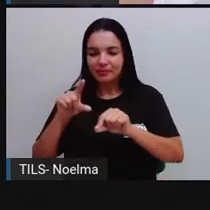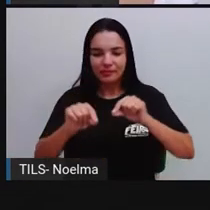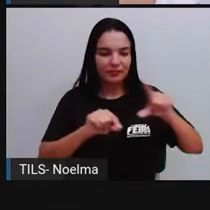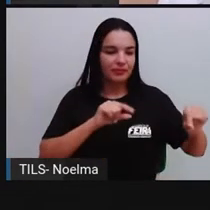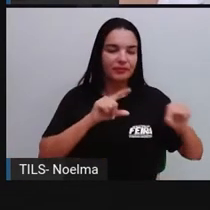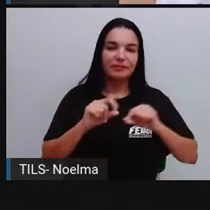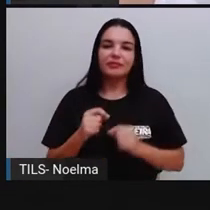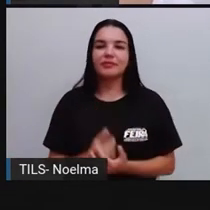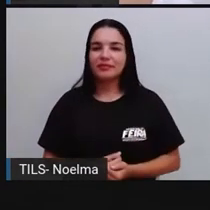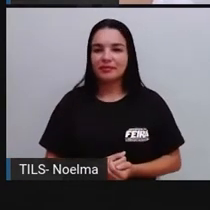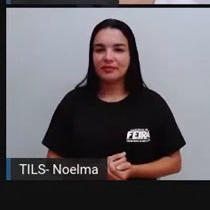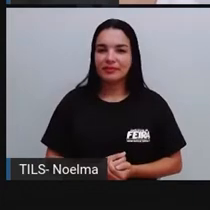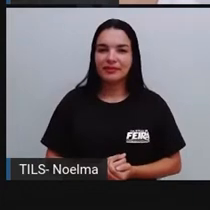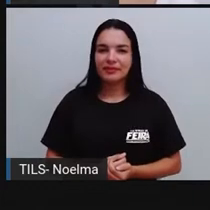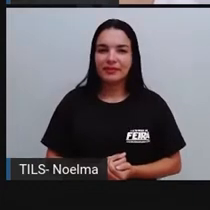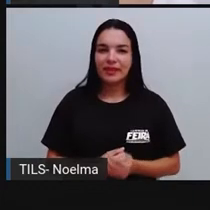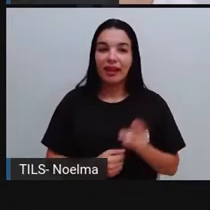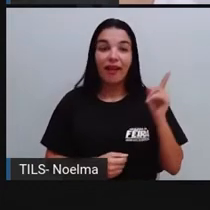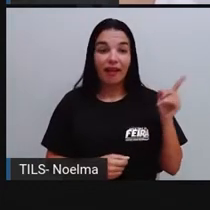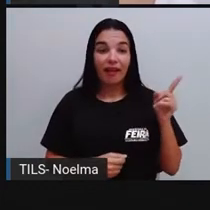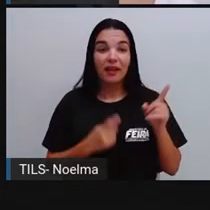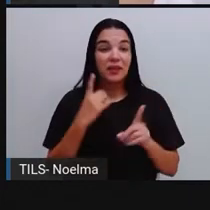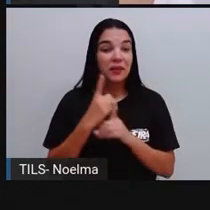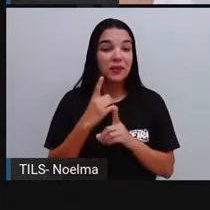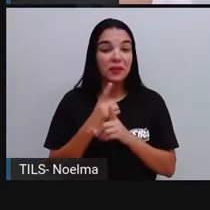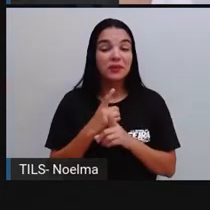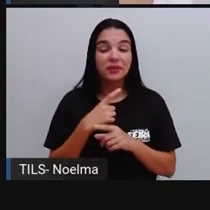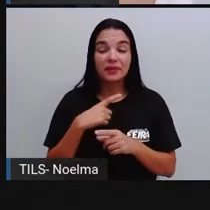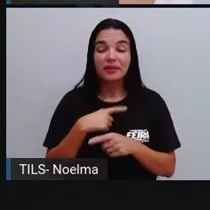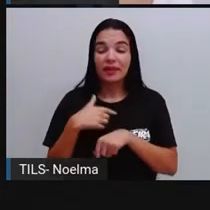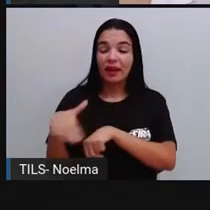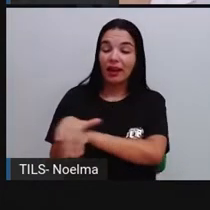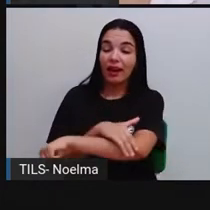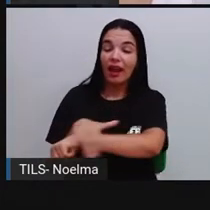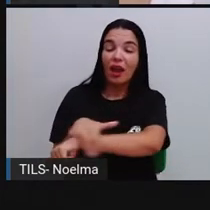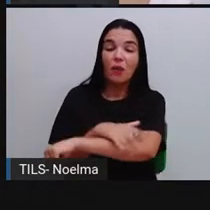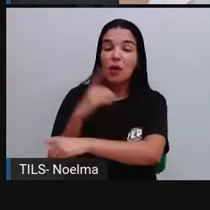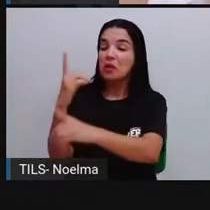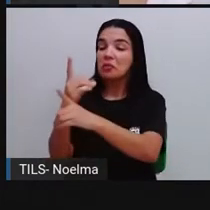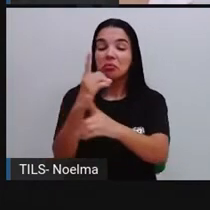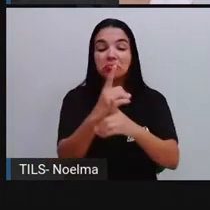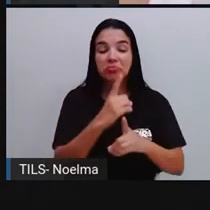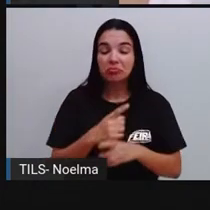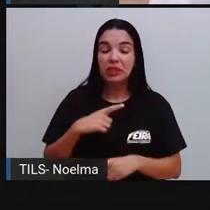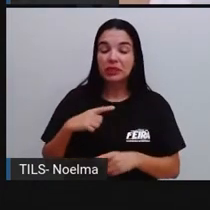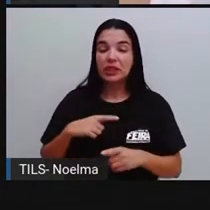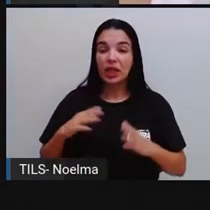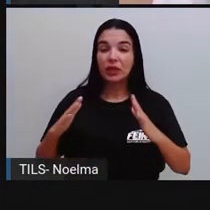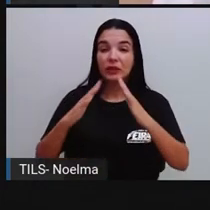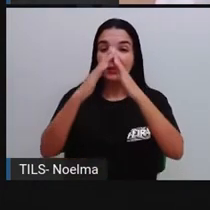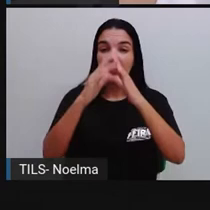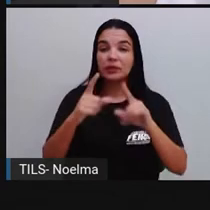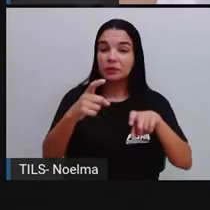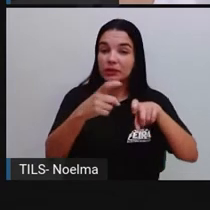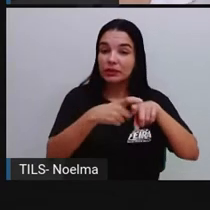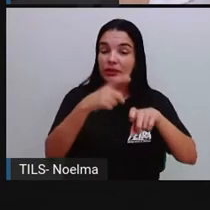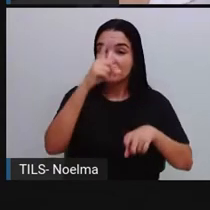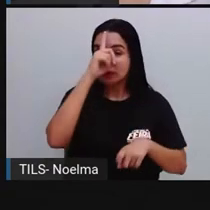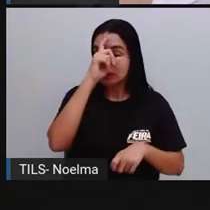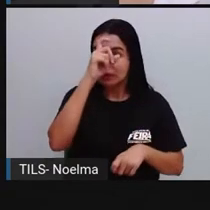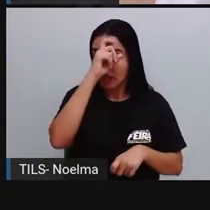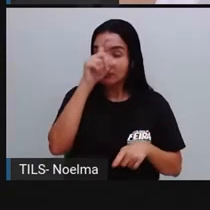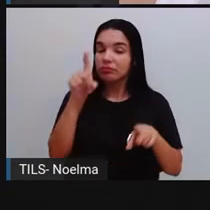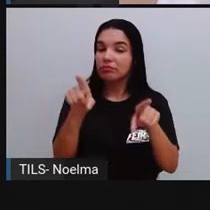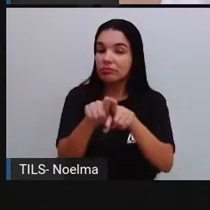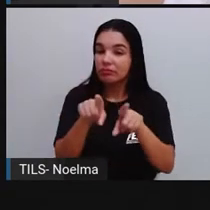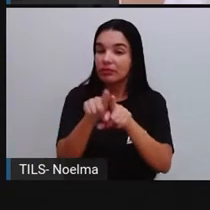E a gente encontra essas lixeiras aí em diversos lugares, na rua, em hospitais, enfim. E